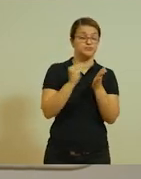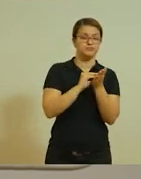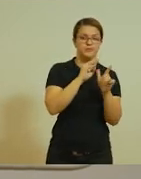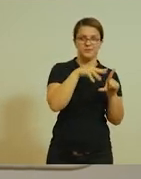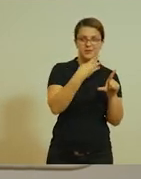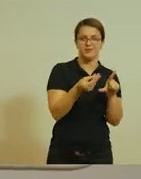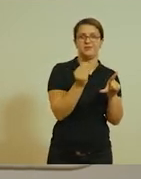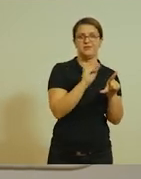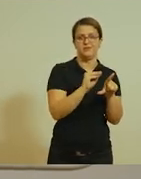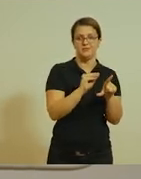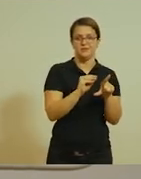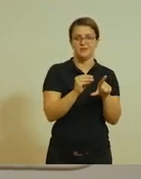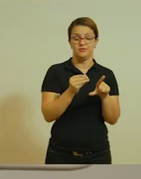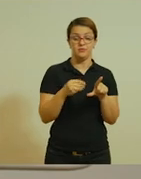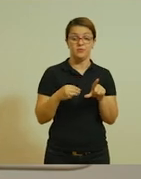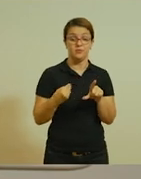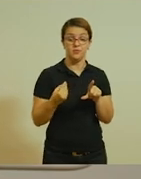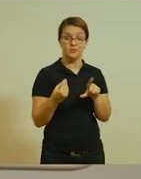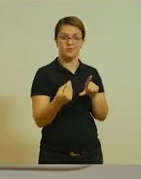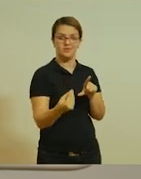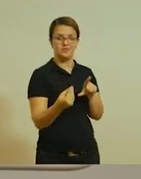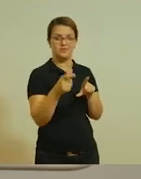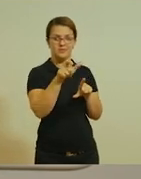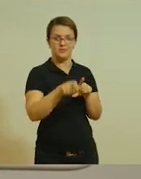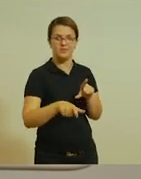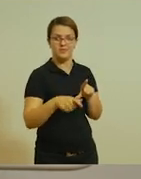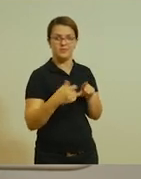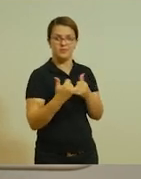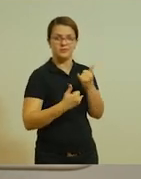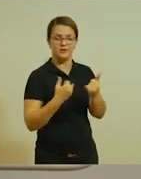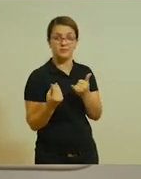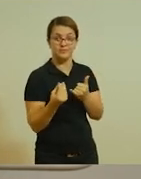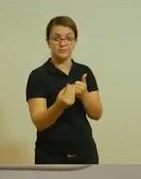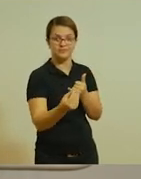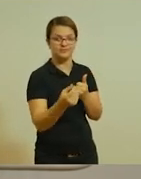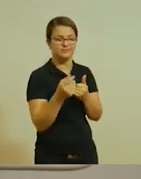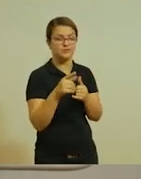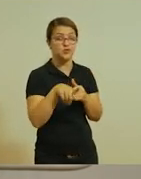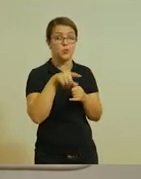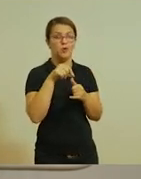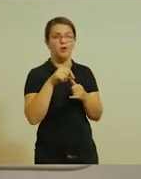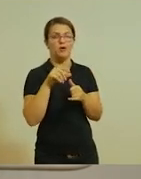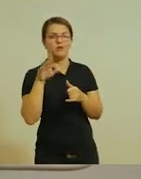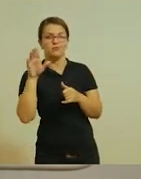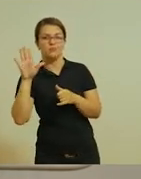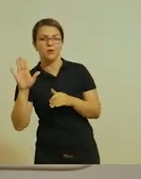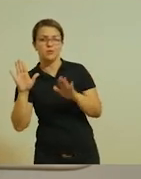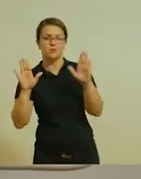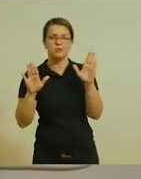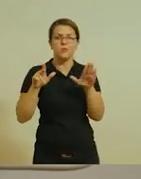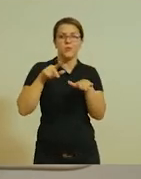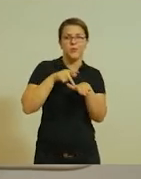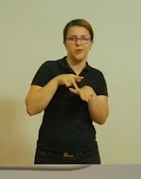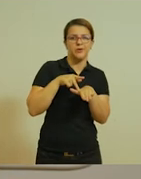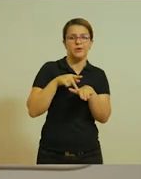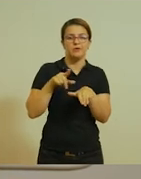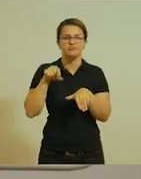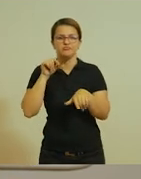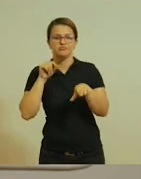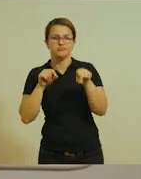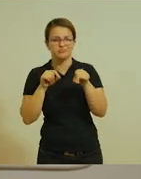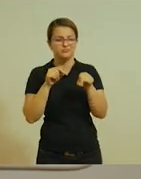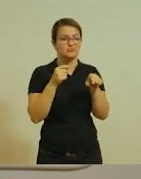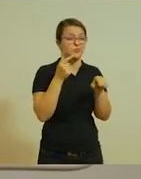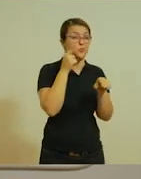Depois desse momento, vou passando para o próximo jogador até terminar as rodadas que nós combinamos. E aí,